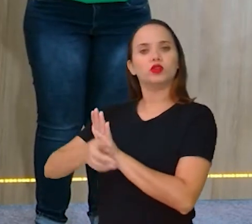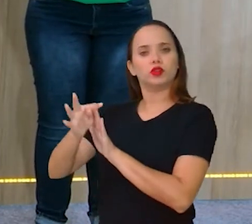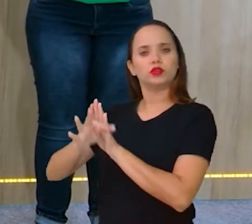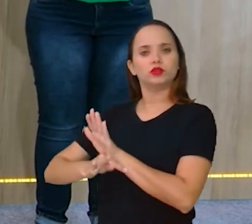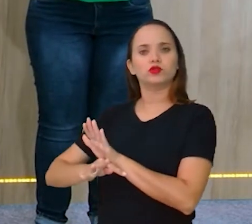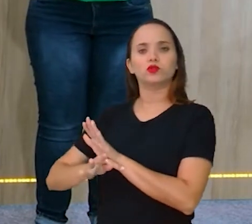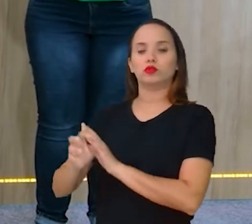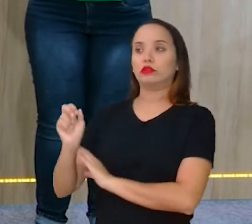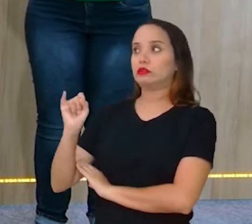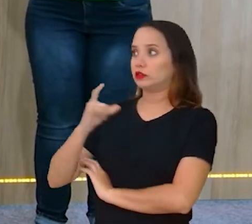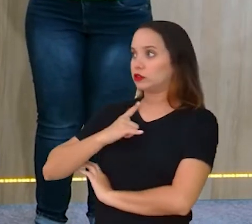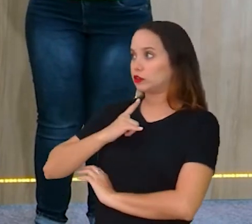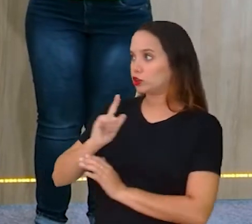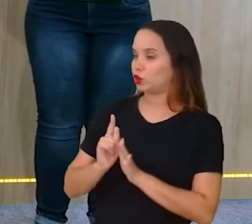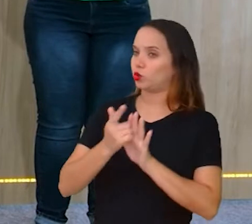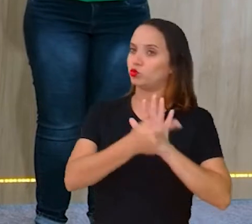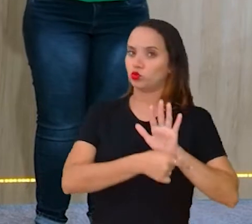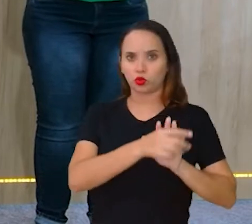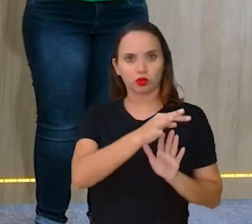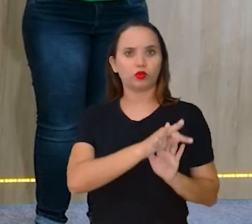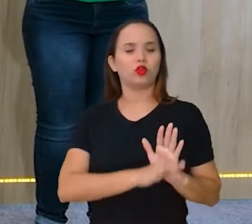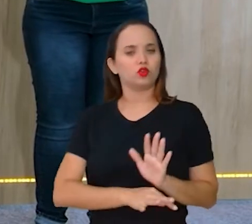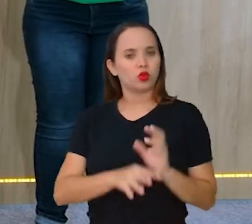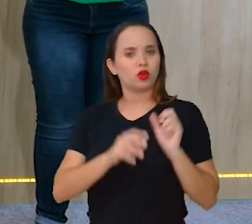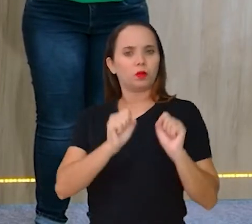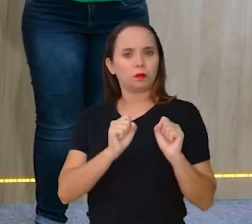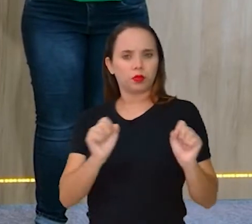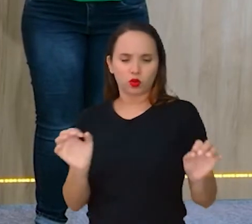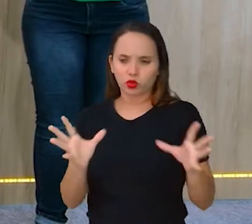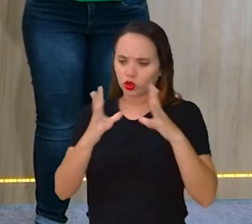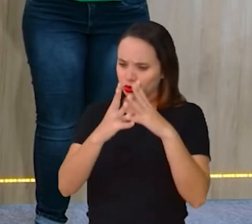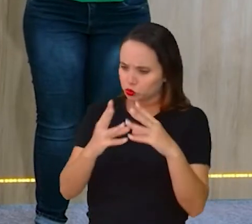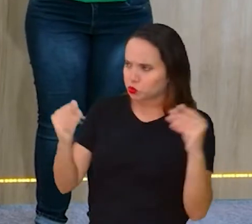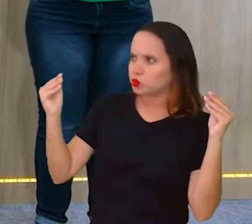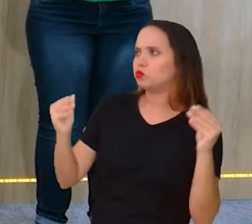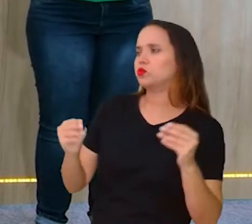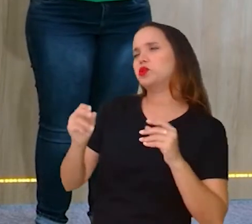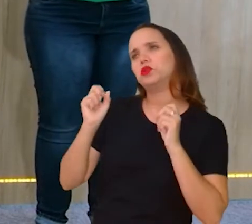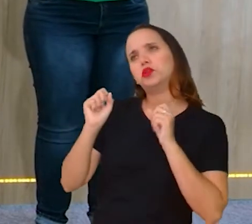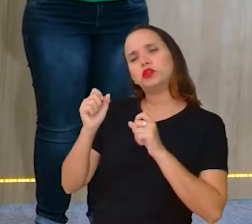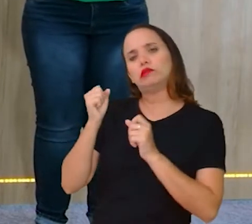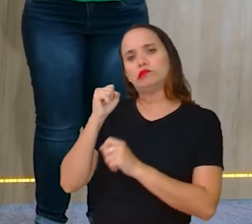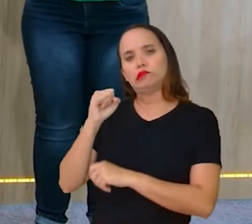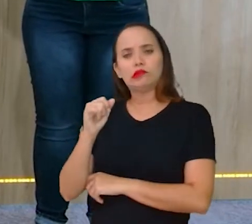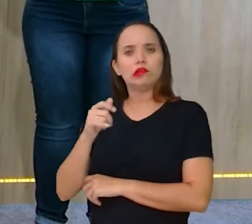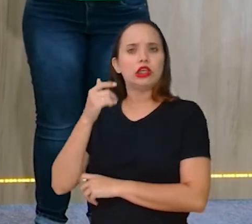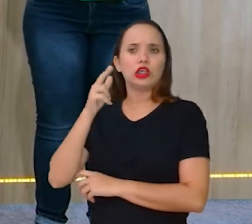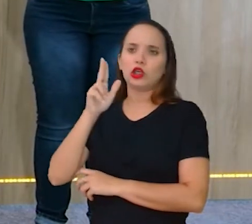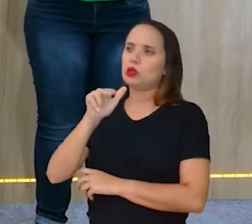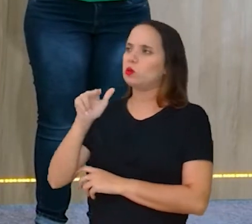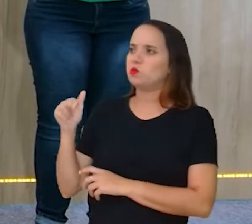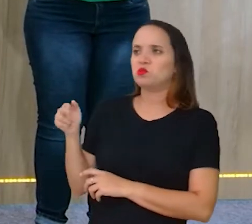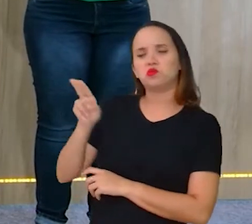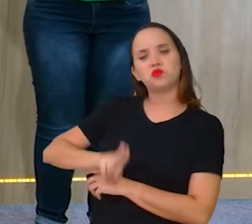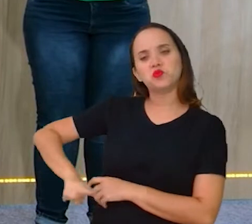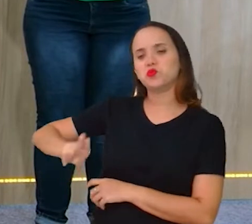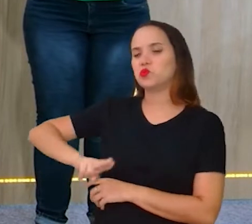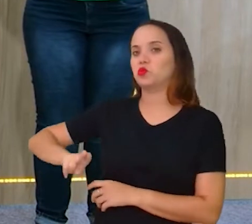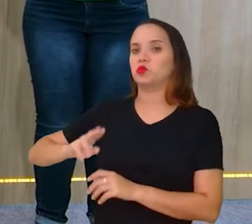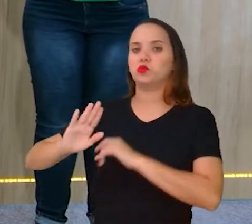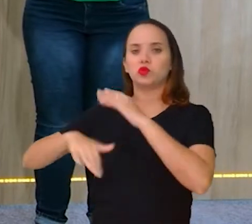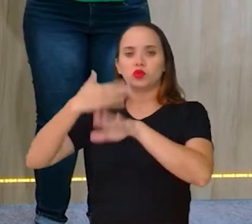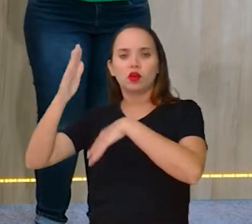gênero textual existe, ele pode deixar de existir através do uso, através dos avanços, da evolução, comunicação,